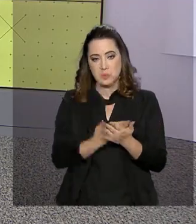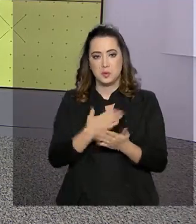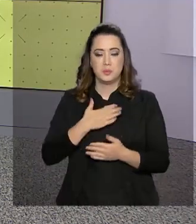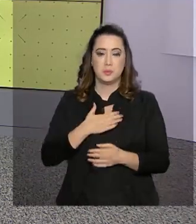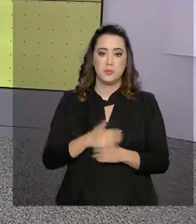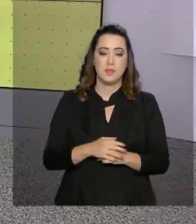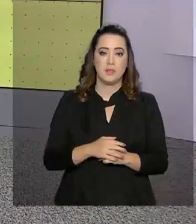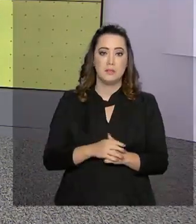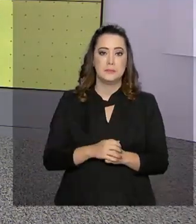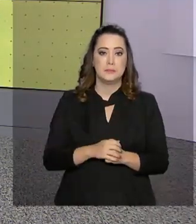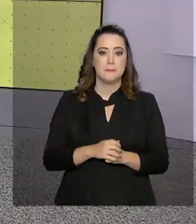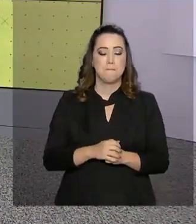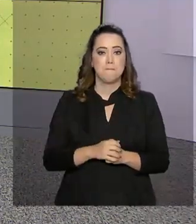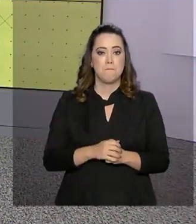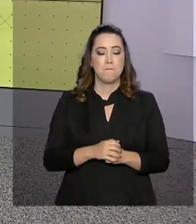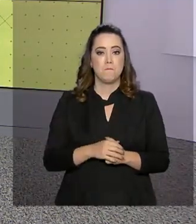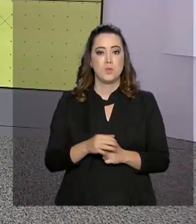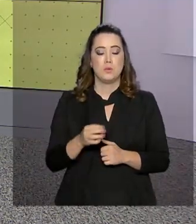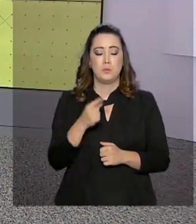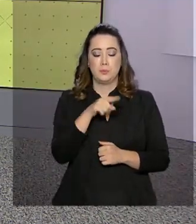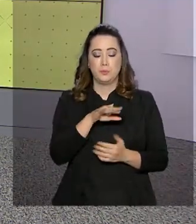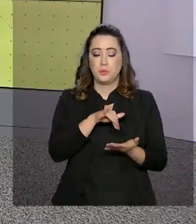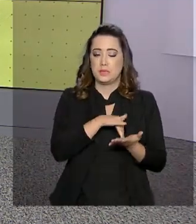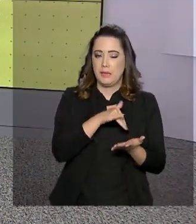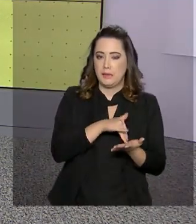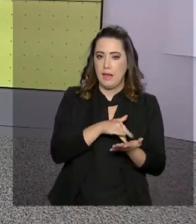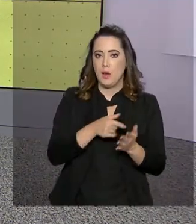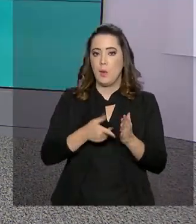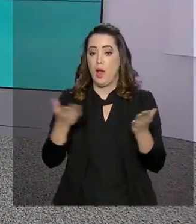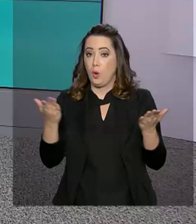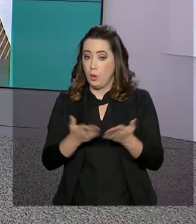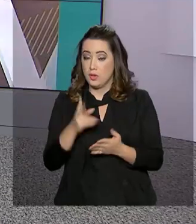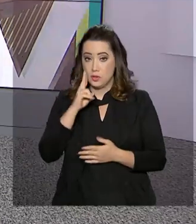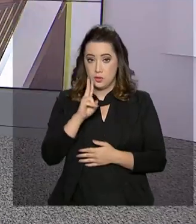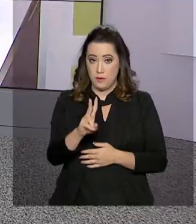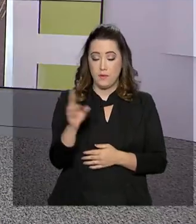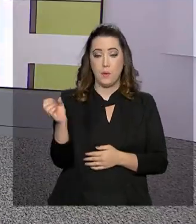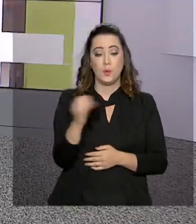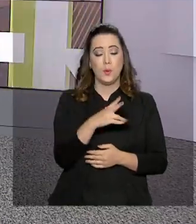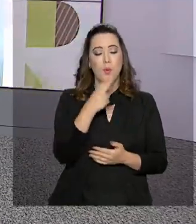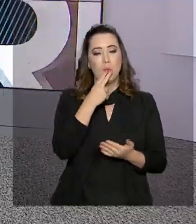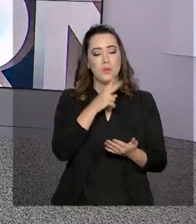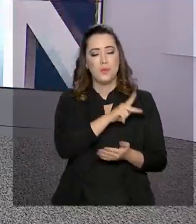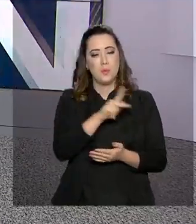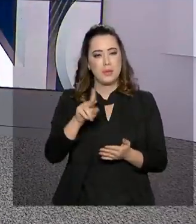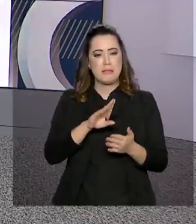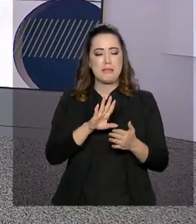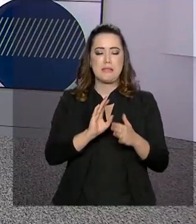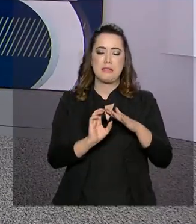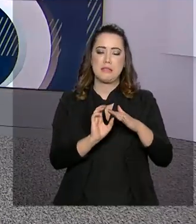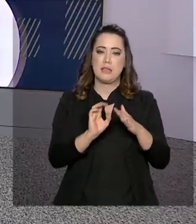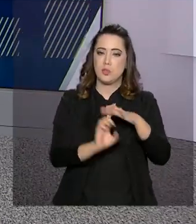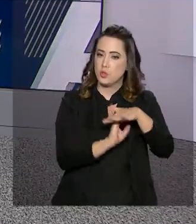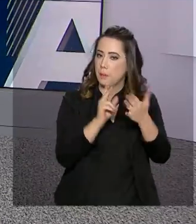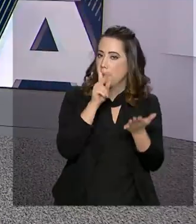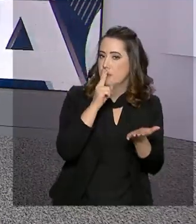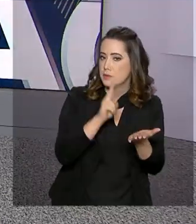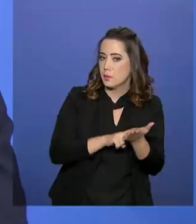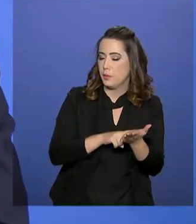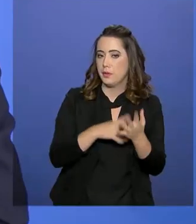Já o novo presidente dos Correios, Floriano Peixoto, falou sobre alguns dos seus objetivos à frente do órgão. Vamos ver.